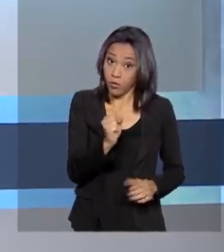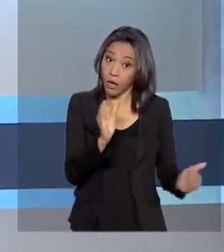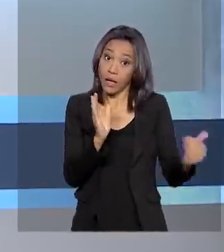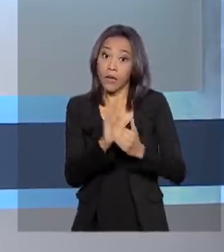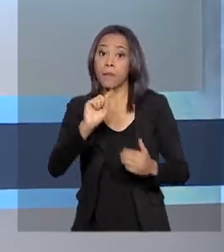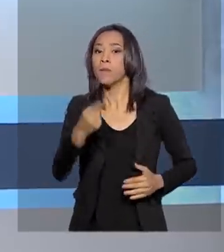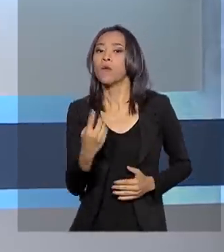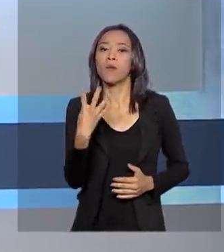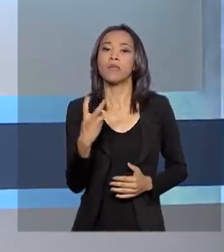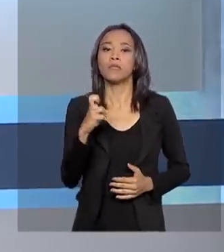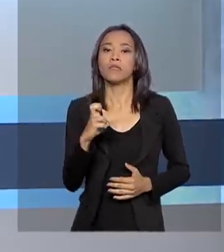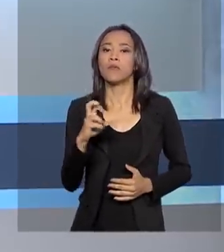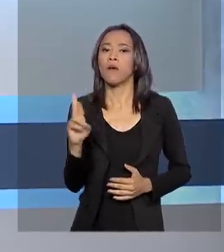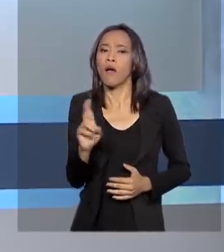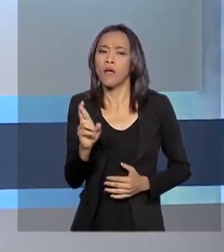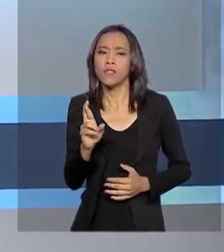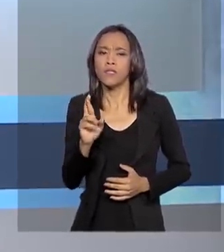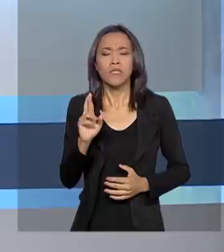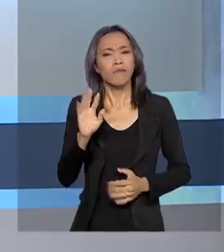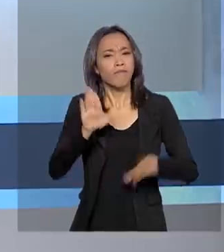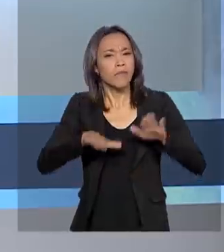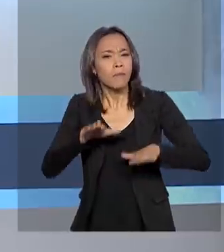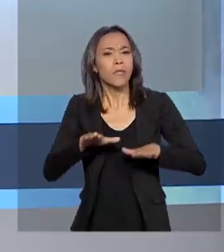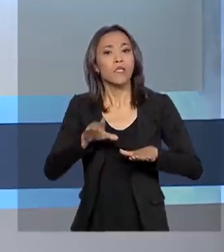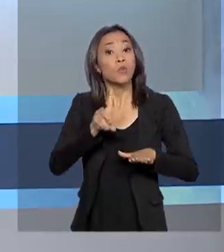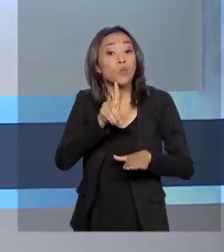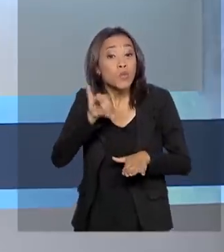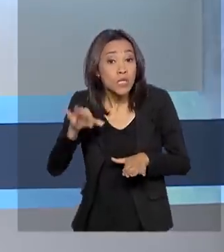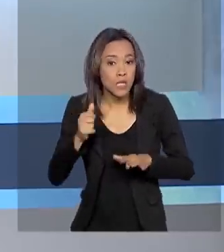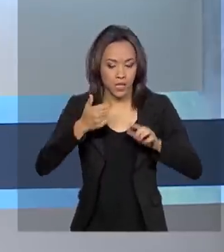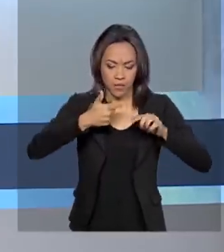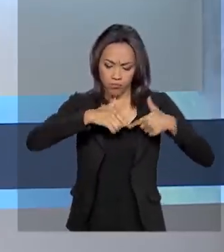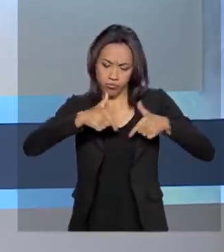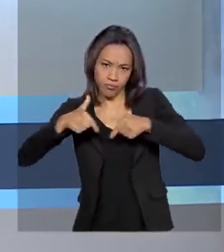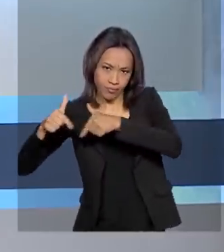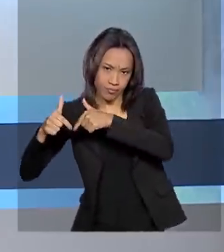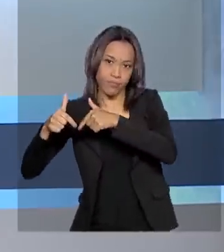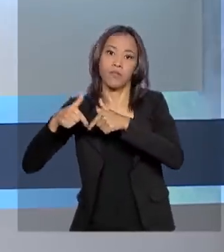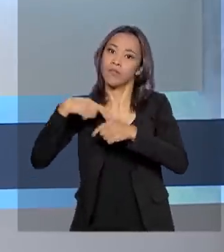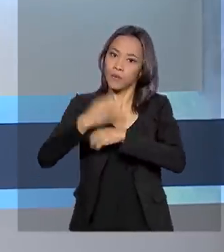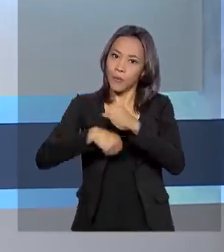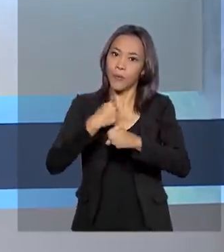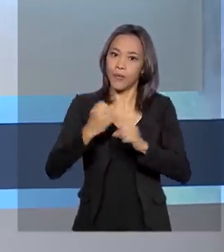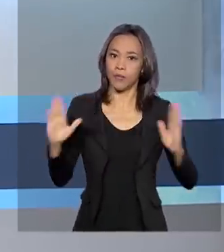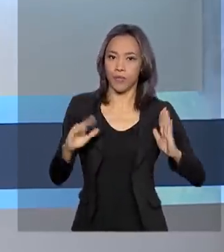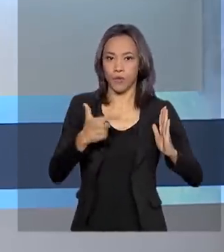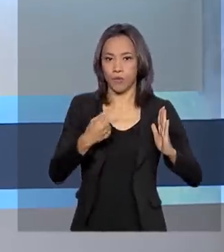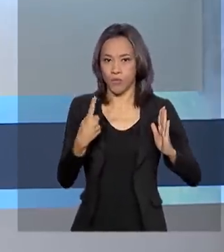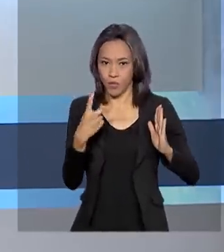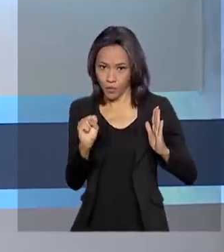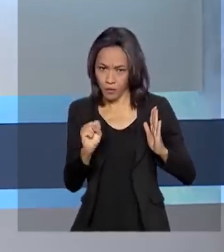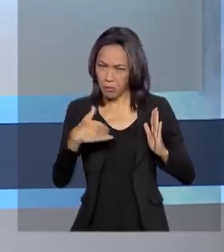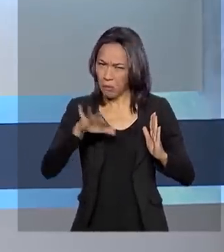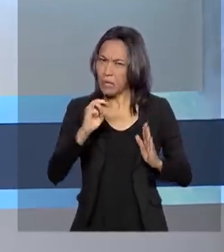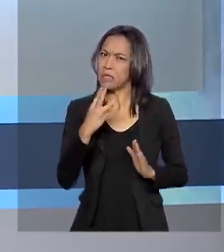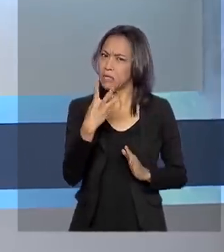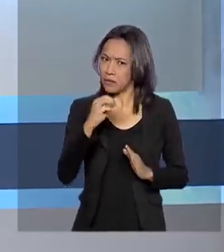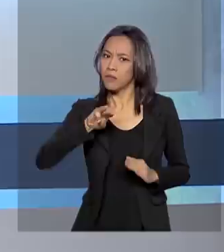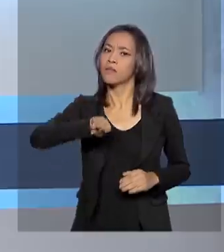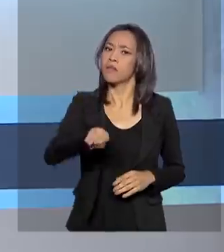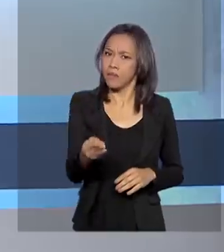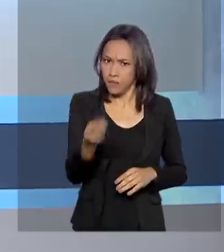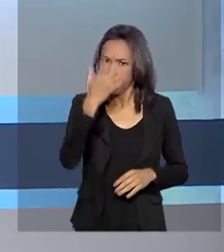a R 1.045,00, de acordo com a quantidade de dias trabalhados durante o ano base 2018. São mais de 3